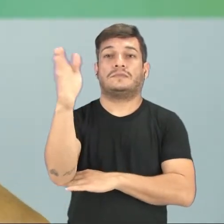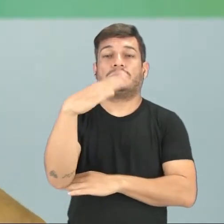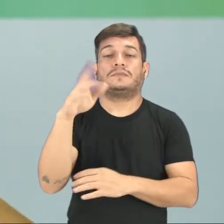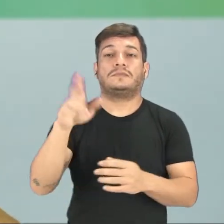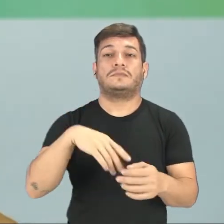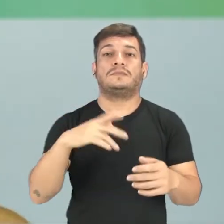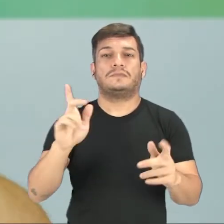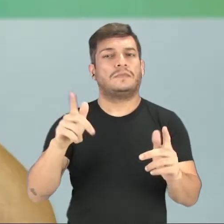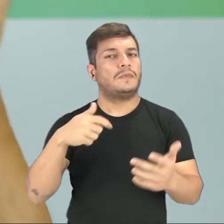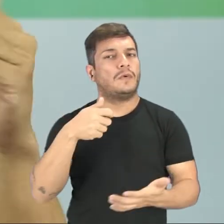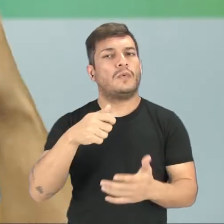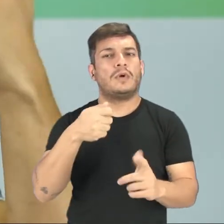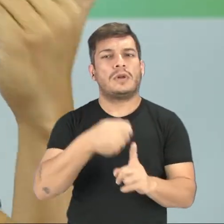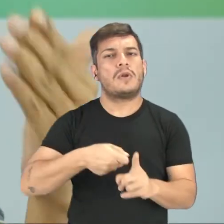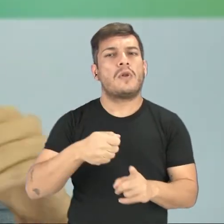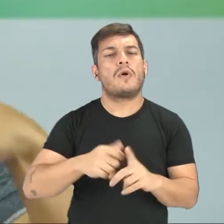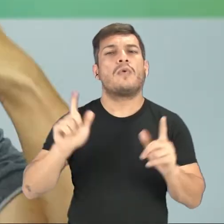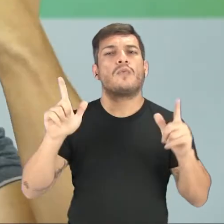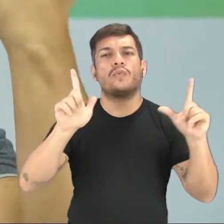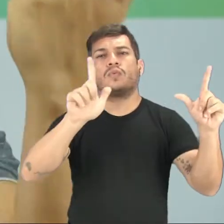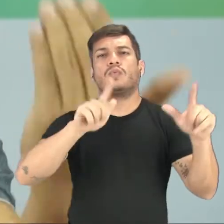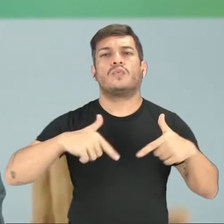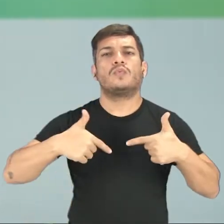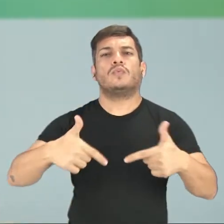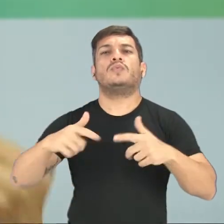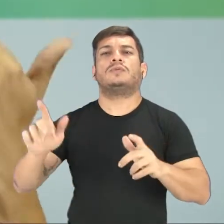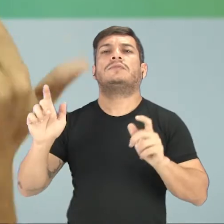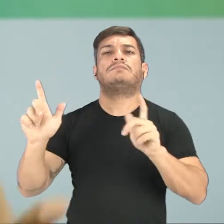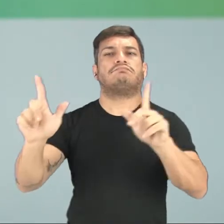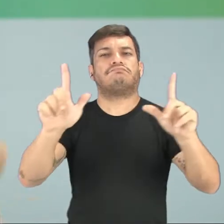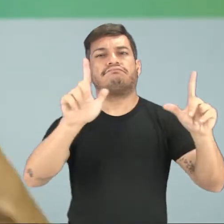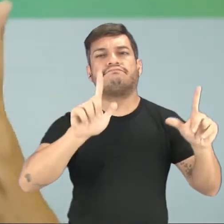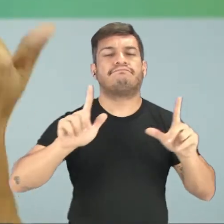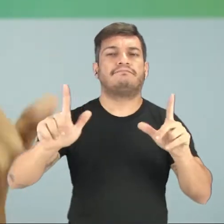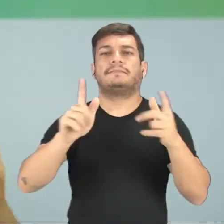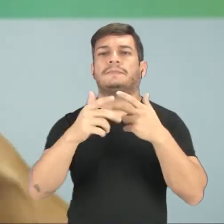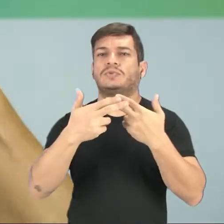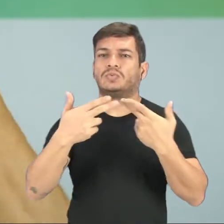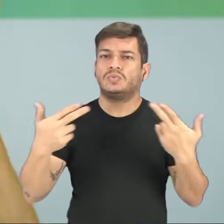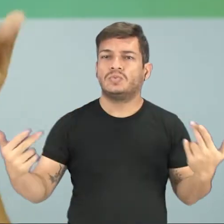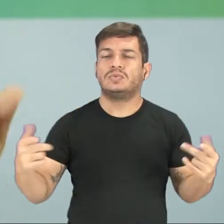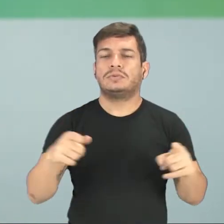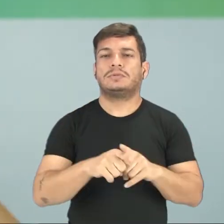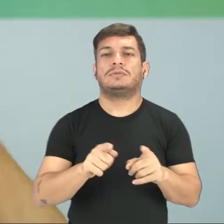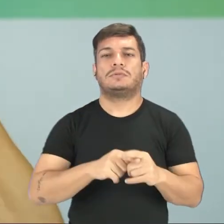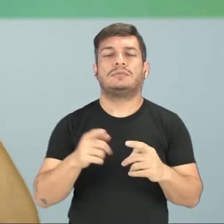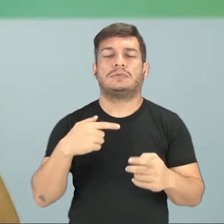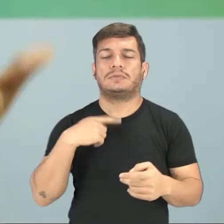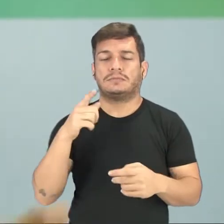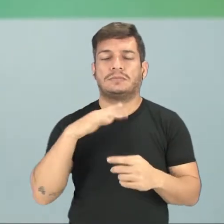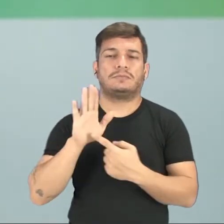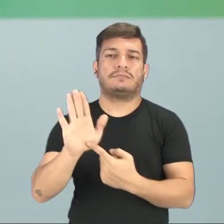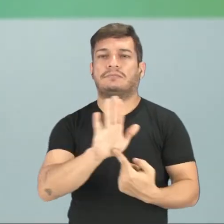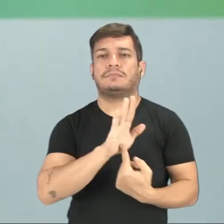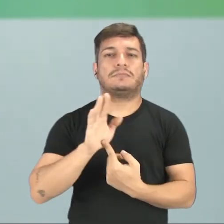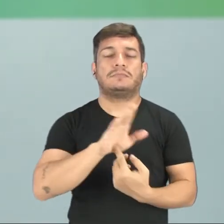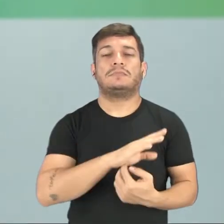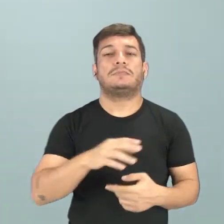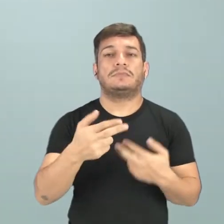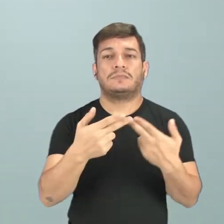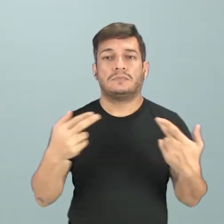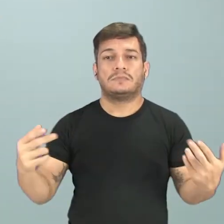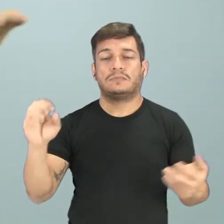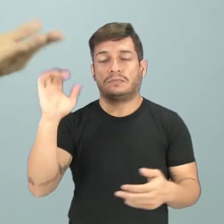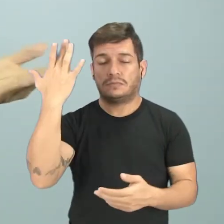uma pauta de luta, que sempre estão reivindicando algo, estão sempre questionando a realidade,